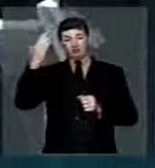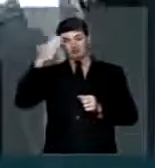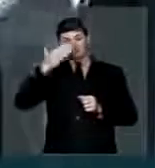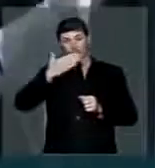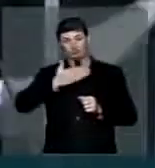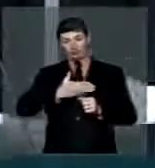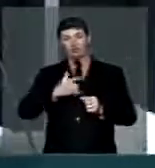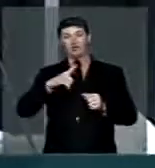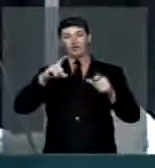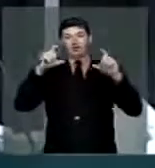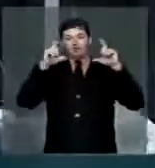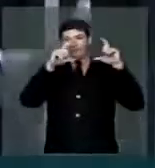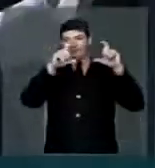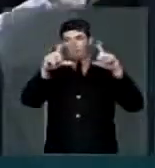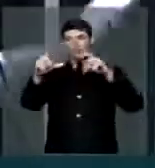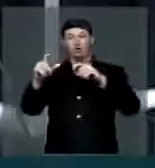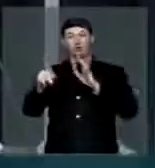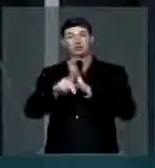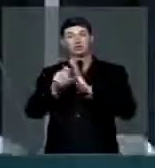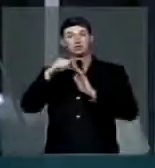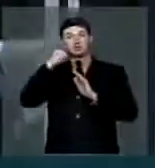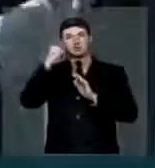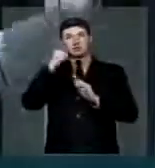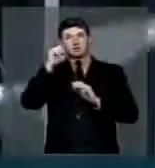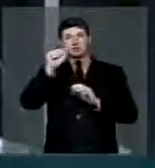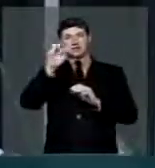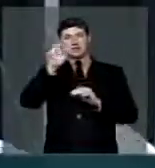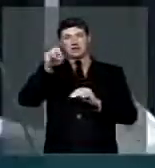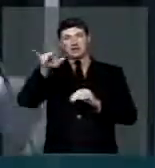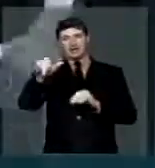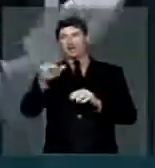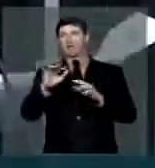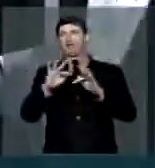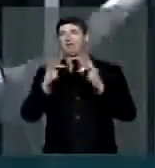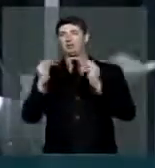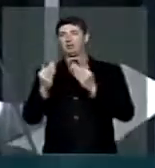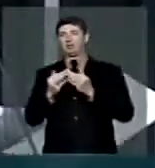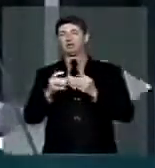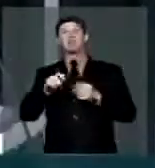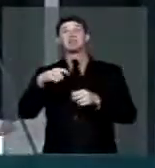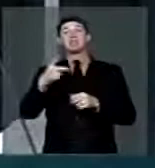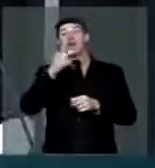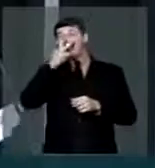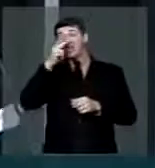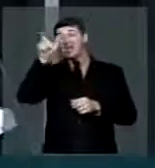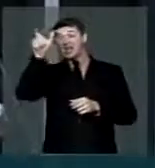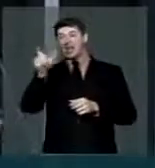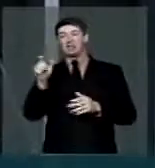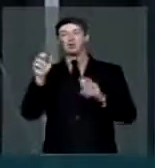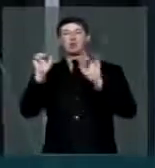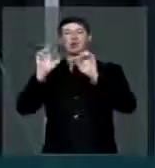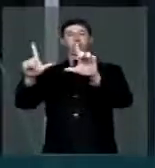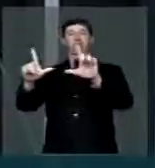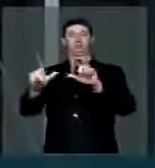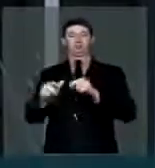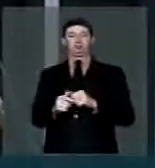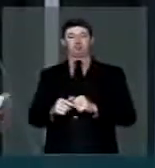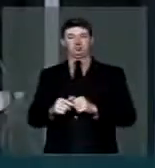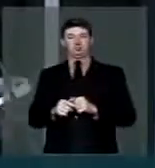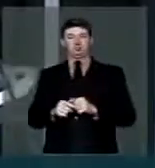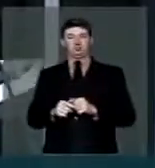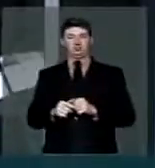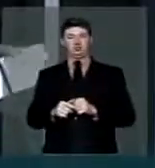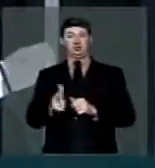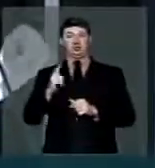as fotos do senador Sarney, da sua família e de quem mais ele acha que deveria guardar. E, entre os